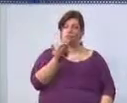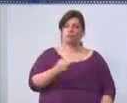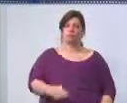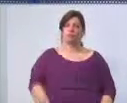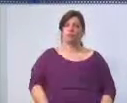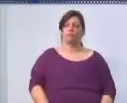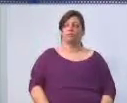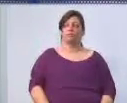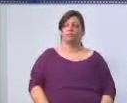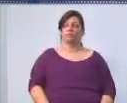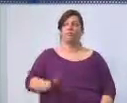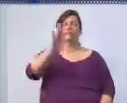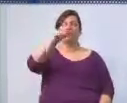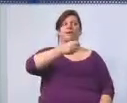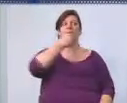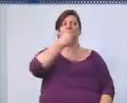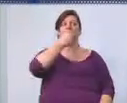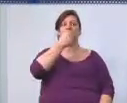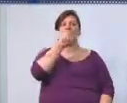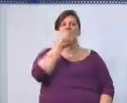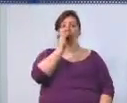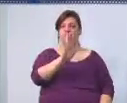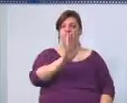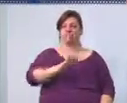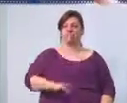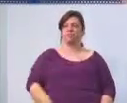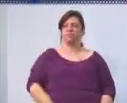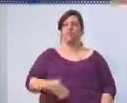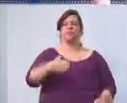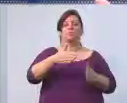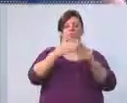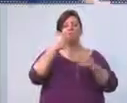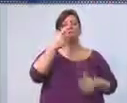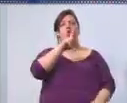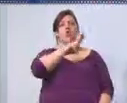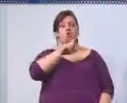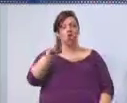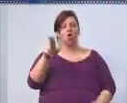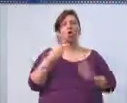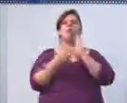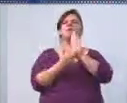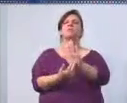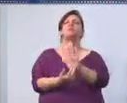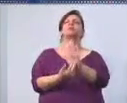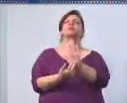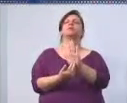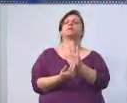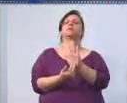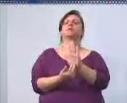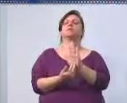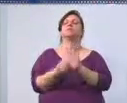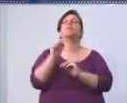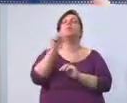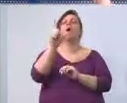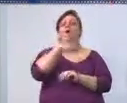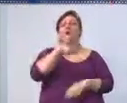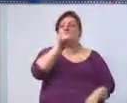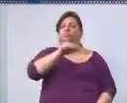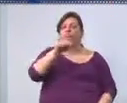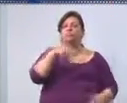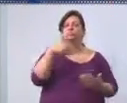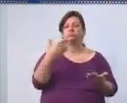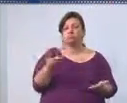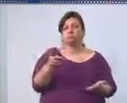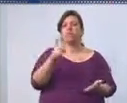Ah, foi pegar o microfone, desculpe. A senhora fala o seu nome, se está representando alguma associação